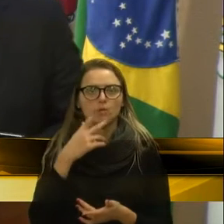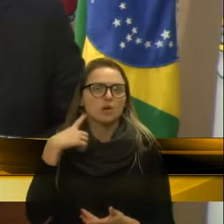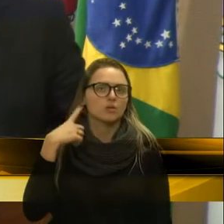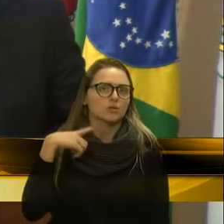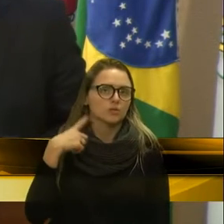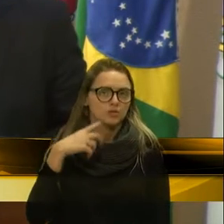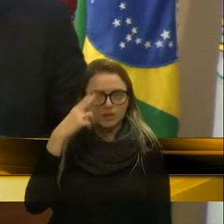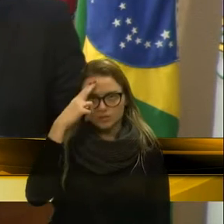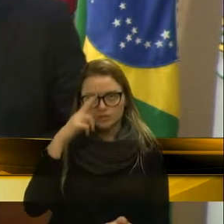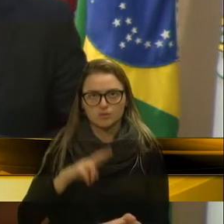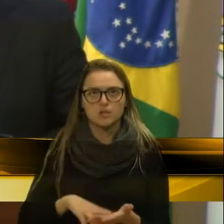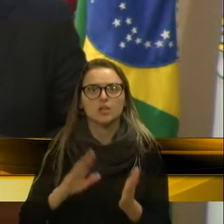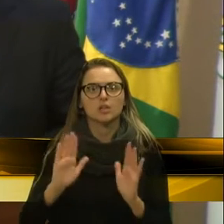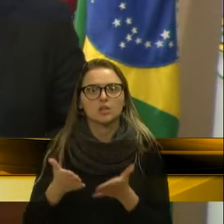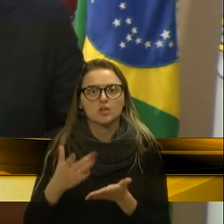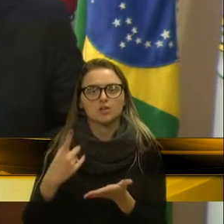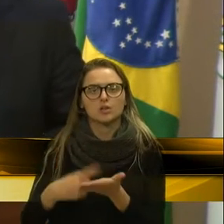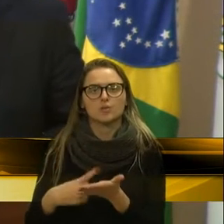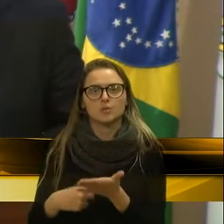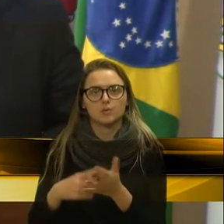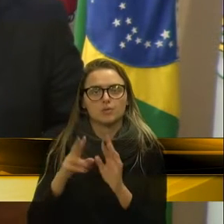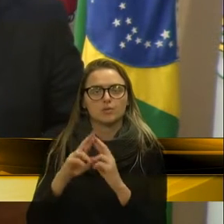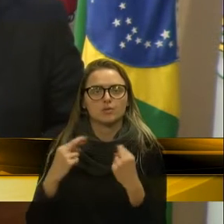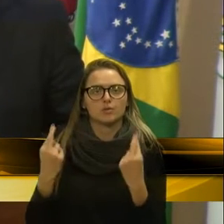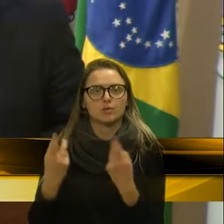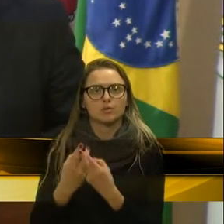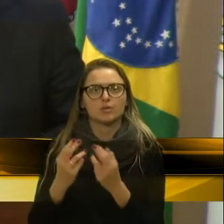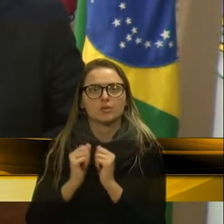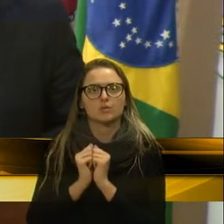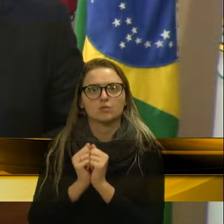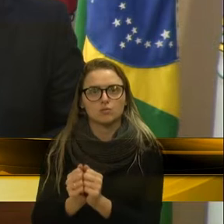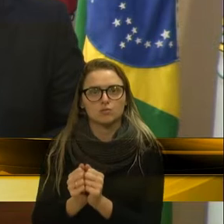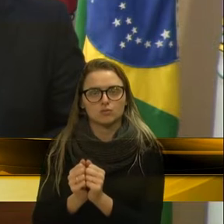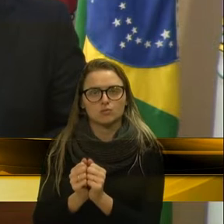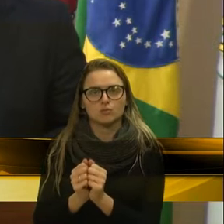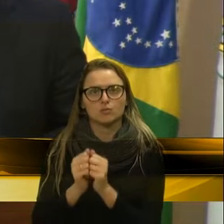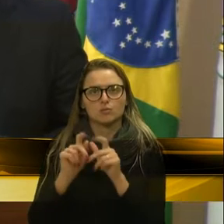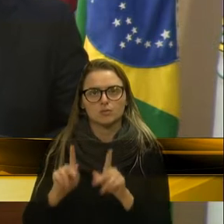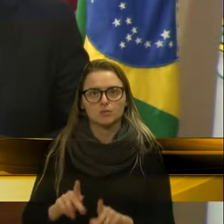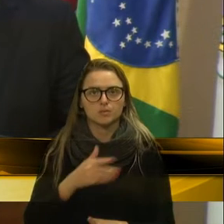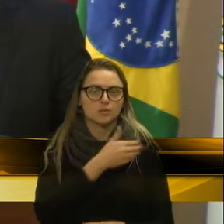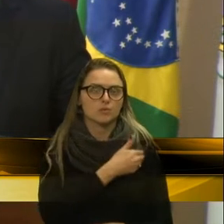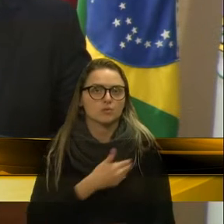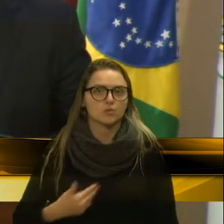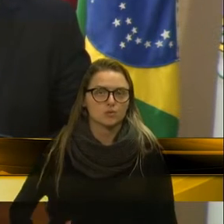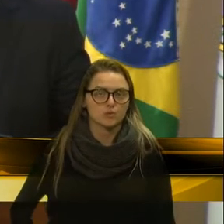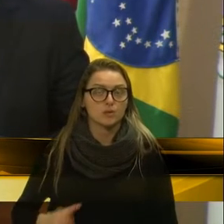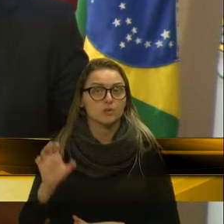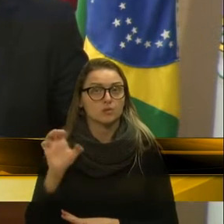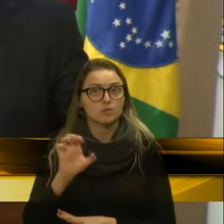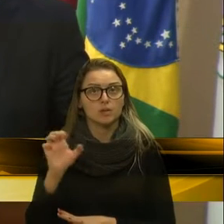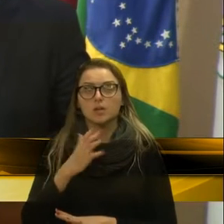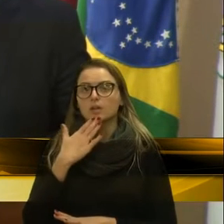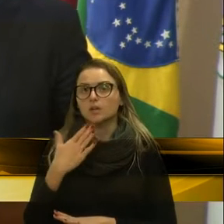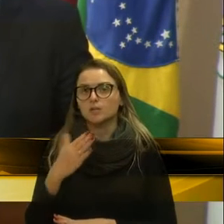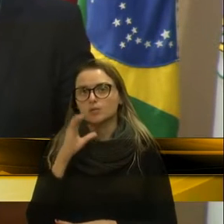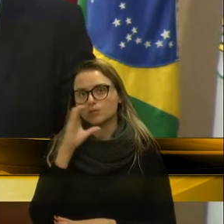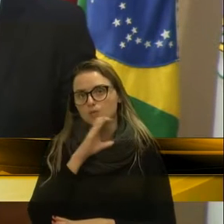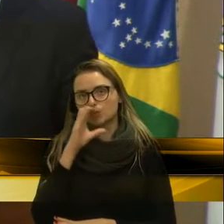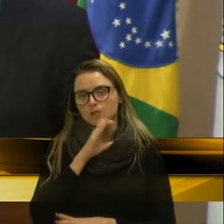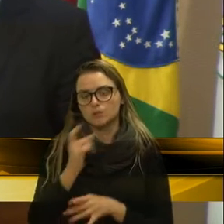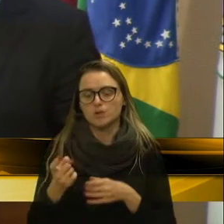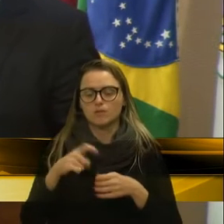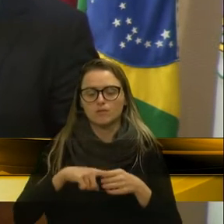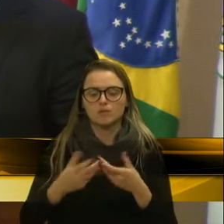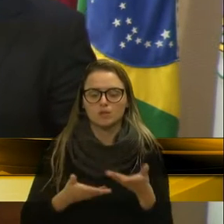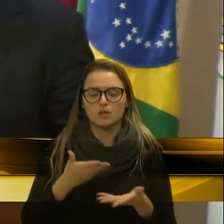semana passada, já teve um encontro, inclusive, com o pessoal do governo, pedindo urgência para a retomada do atendimento.